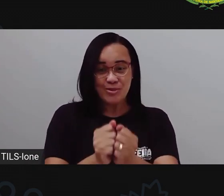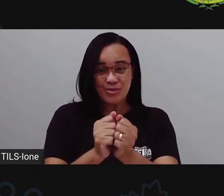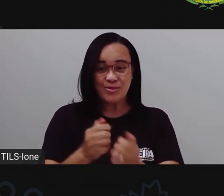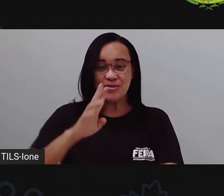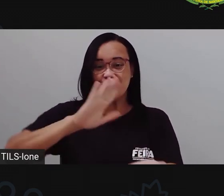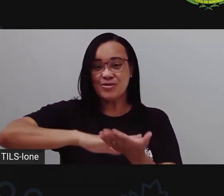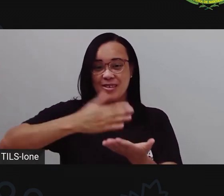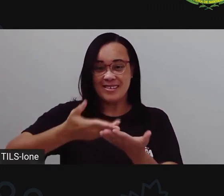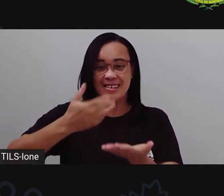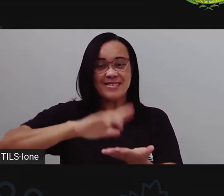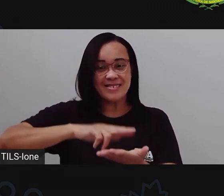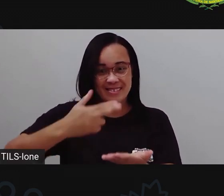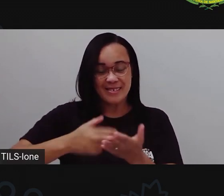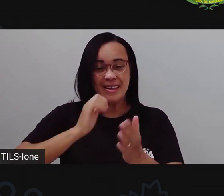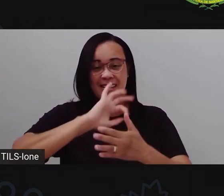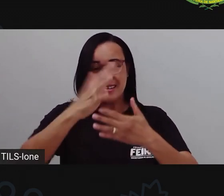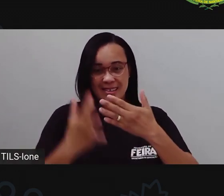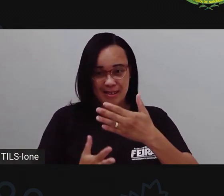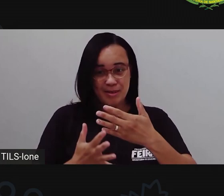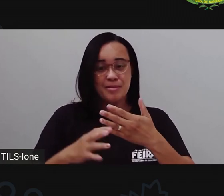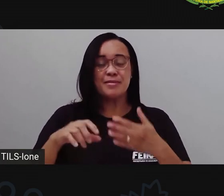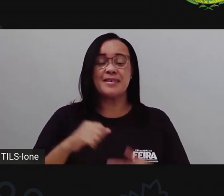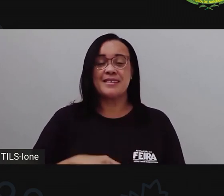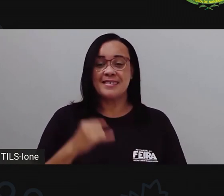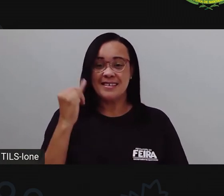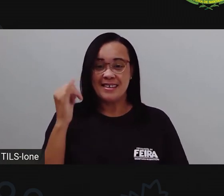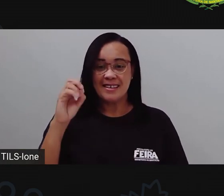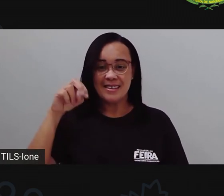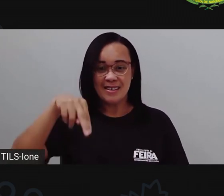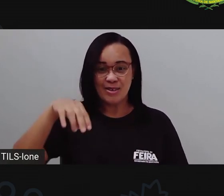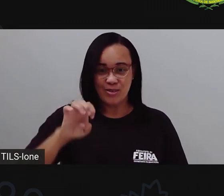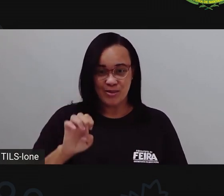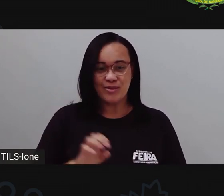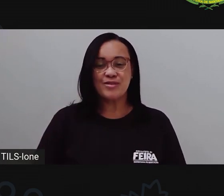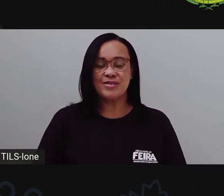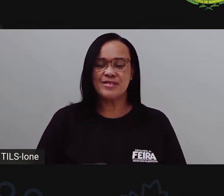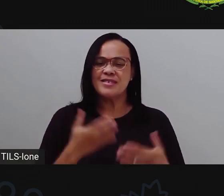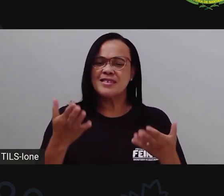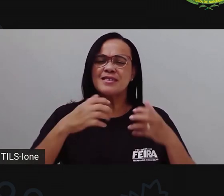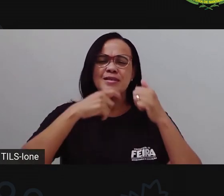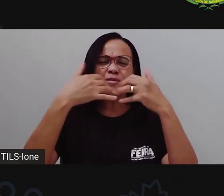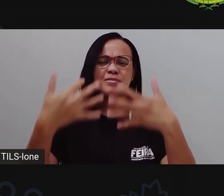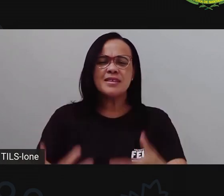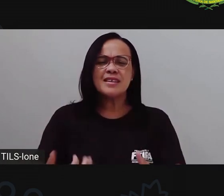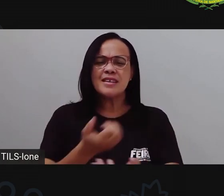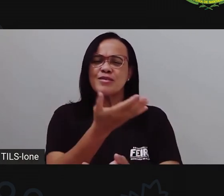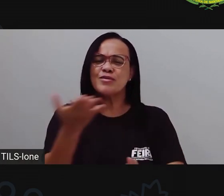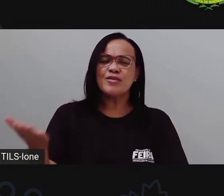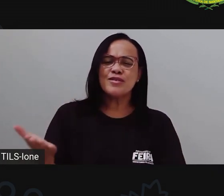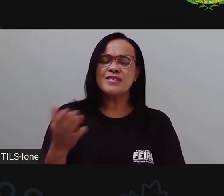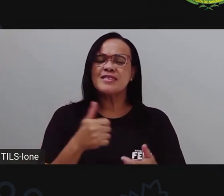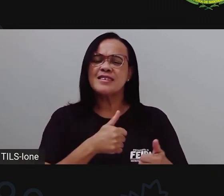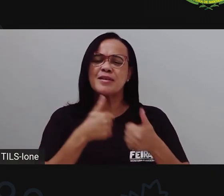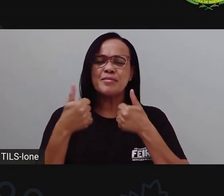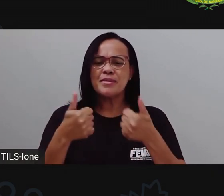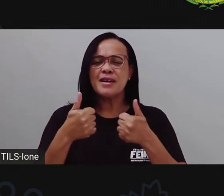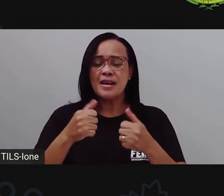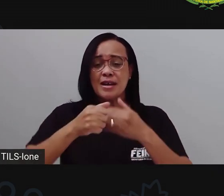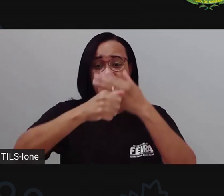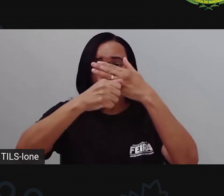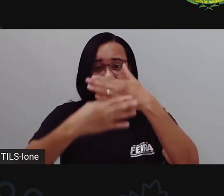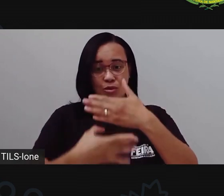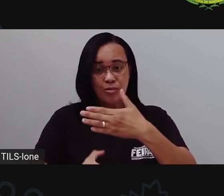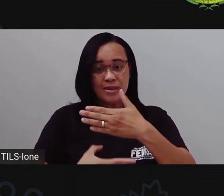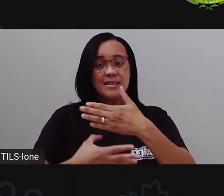Que vai fazer a tradução em Libras pra vocês. Então, me contem aí como é que vocês estão, coloquem aí no comentário um